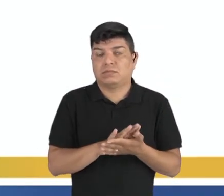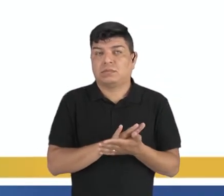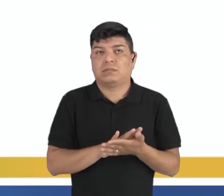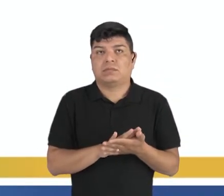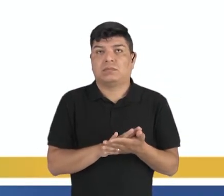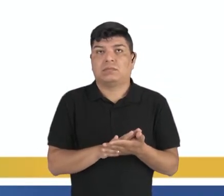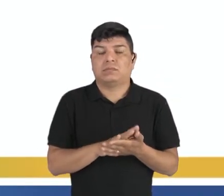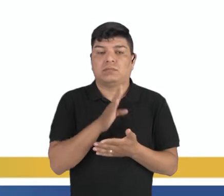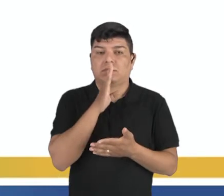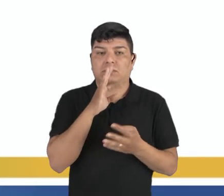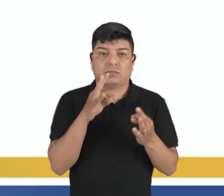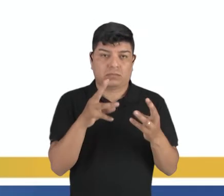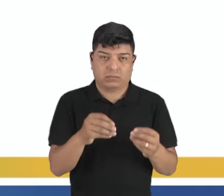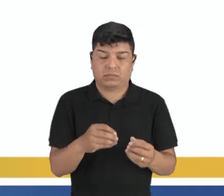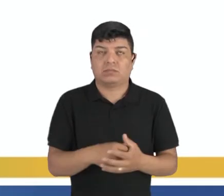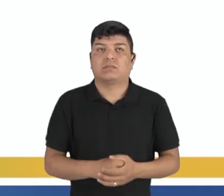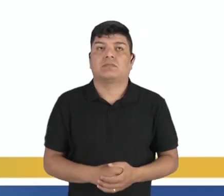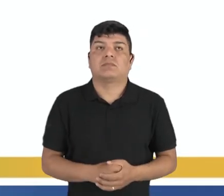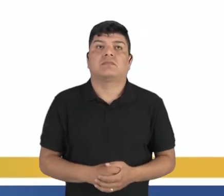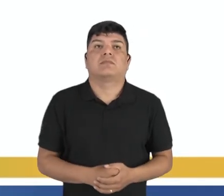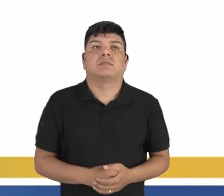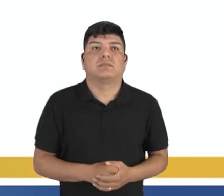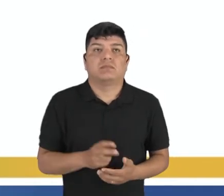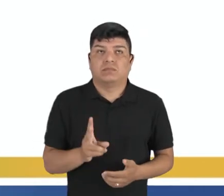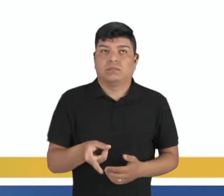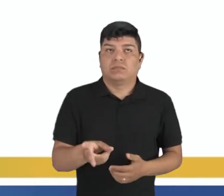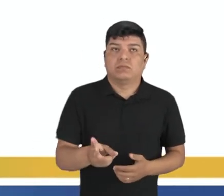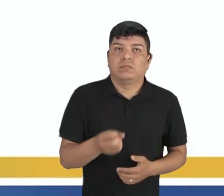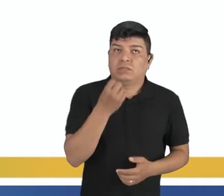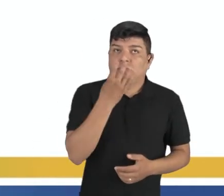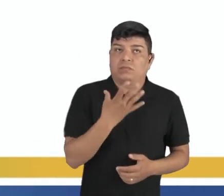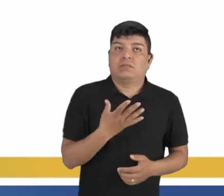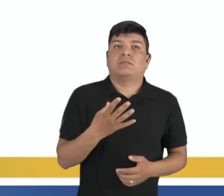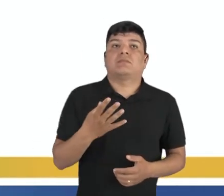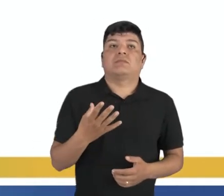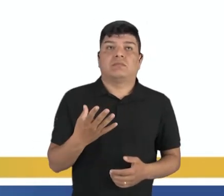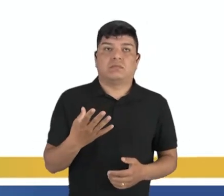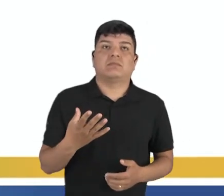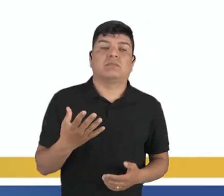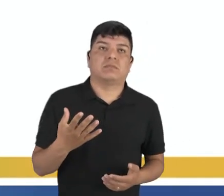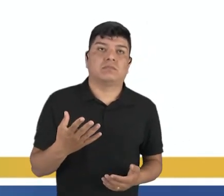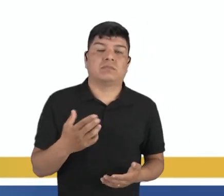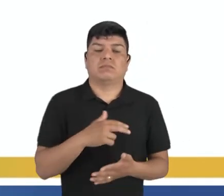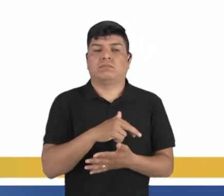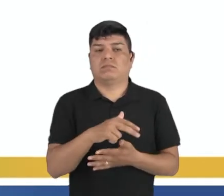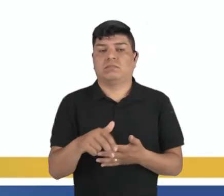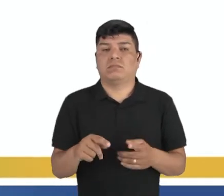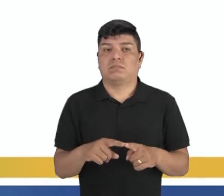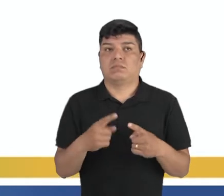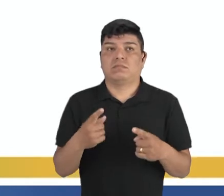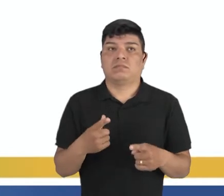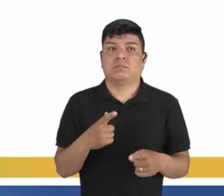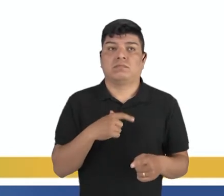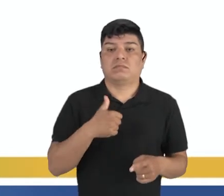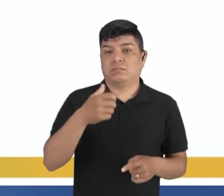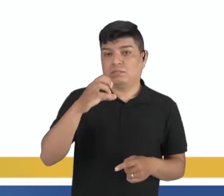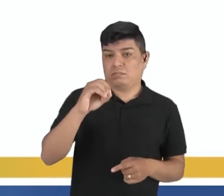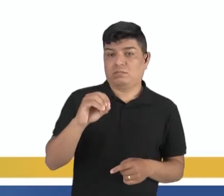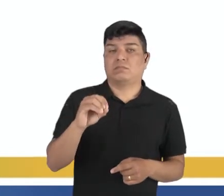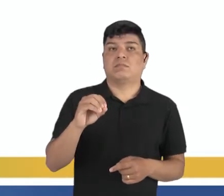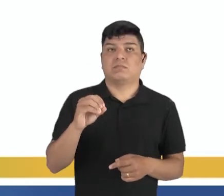silêncio. Continuando, benefícios do tai chi shuan. São muitos, mas o professor trouxe esses 10.